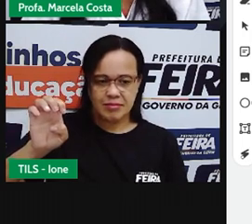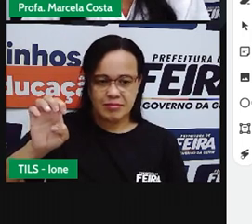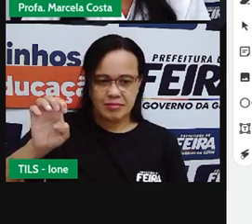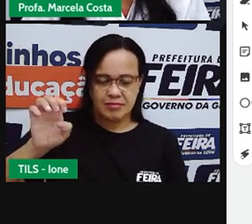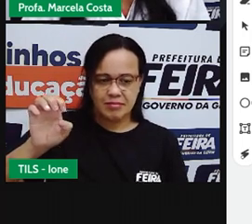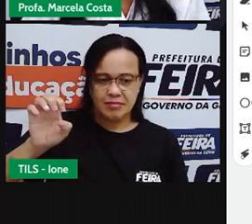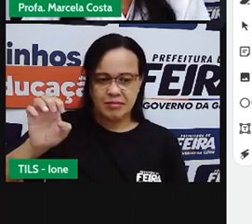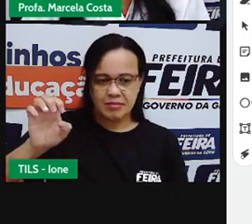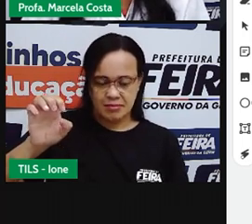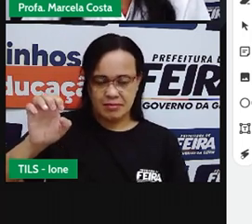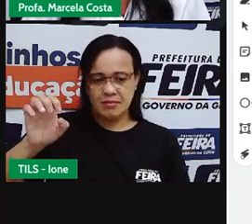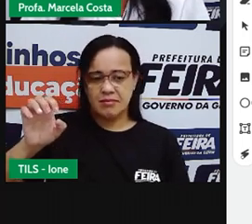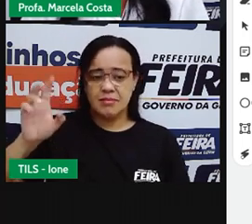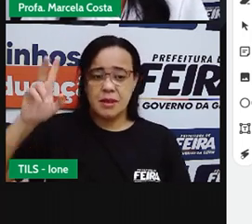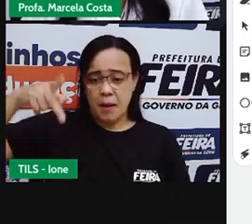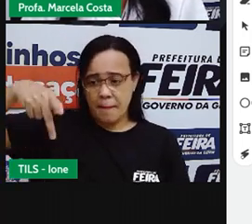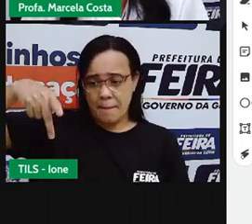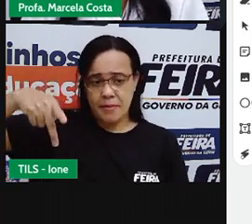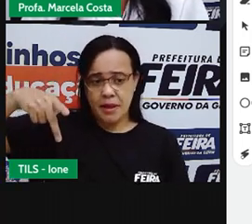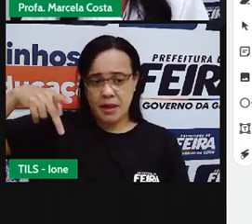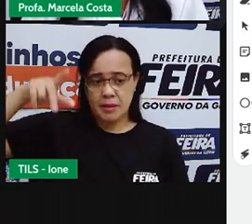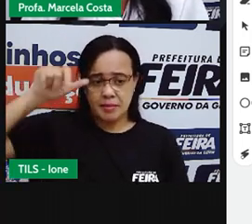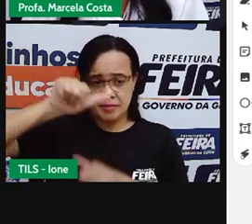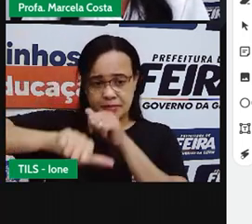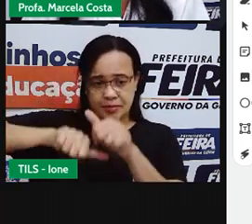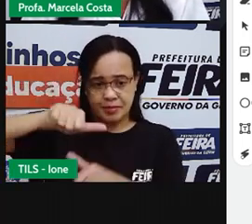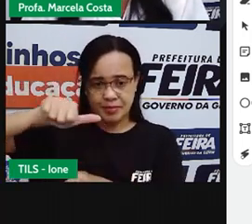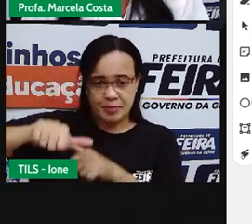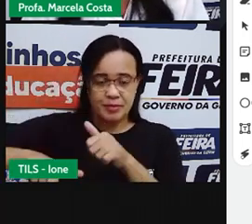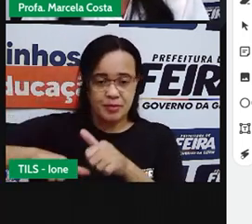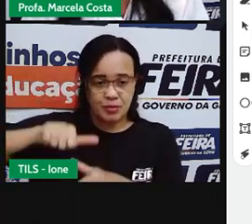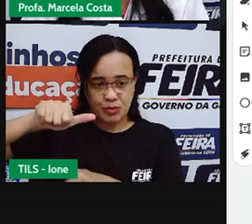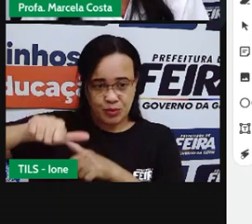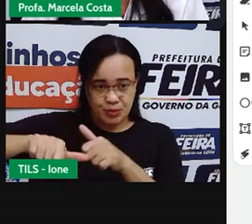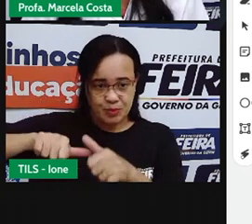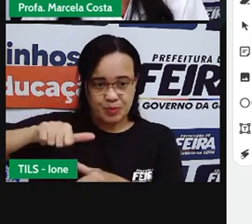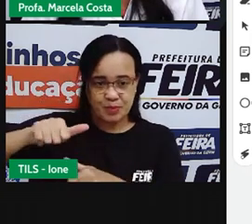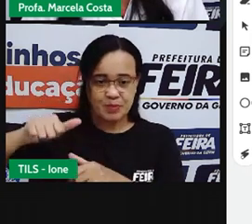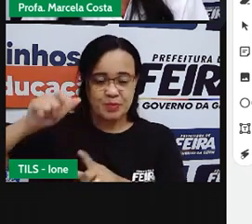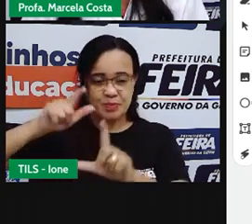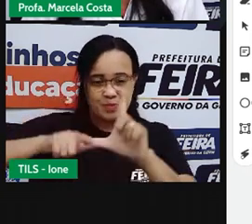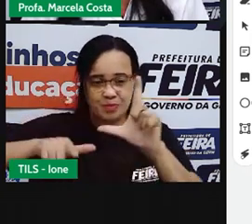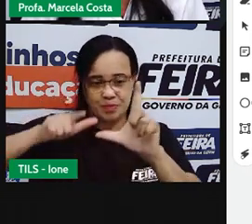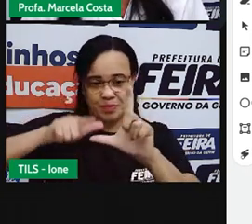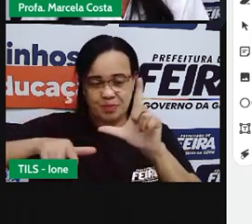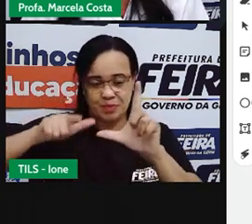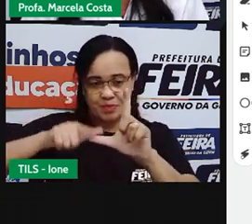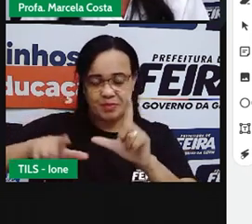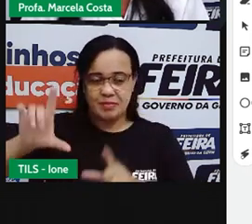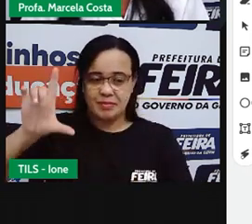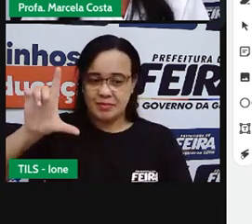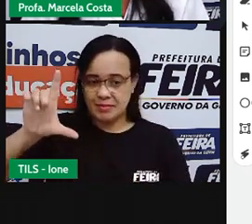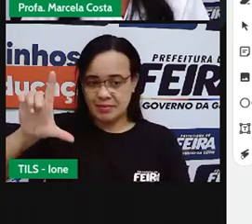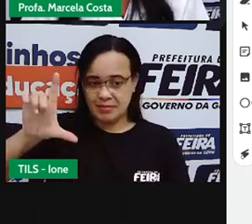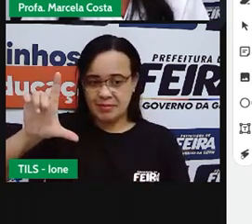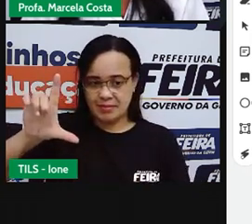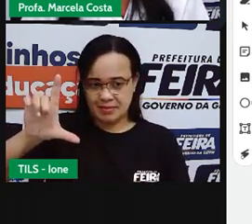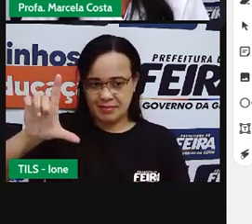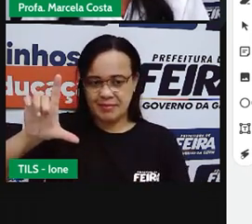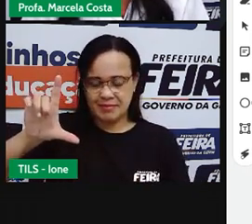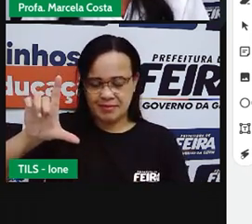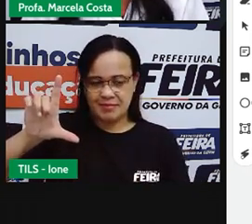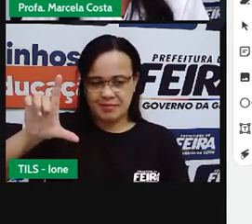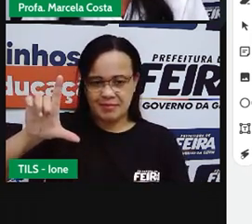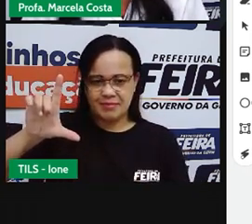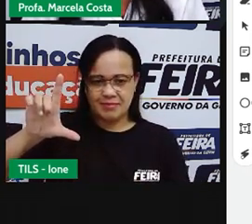onde tinha a palavra Pote, se transformou em Ló. Te. Quando eu troquei a letra P por a letra